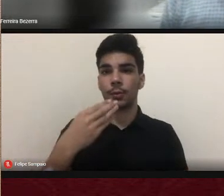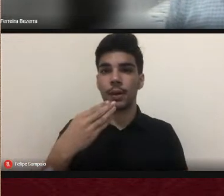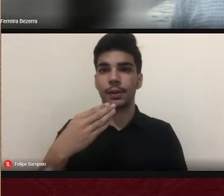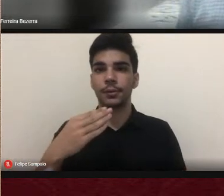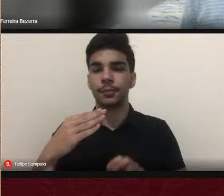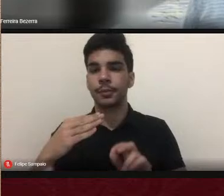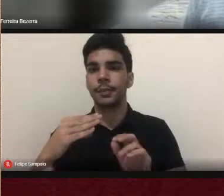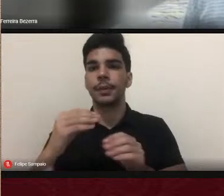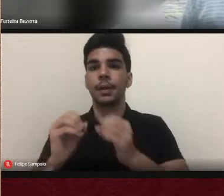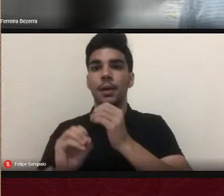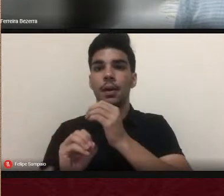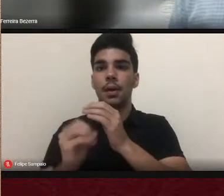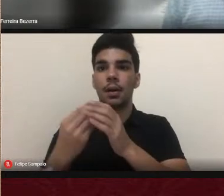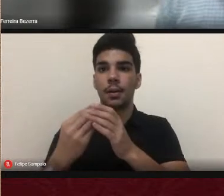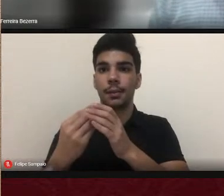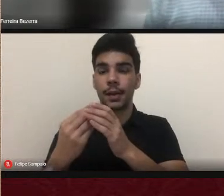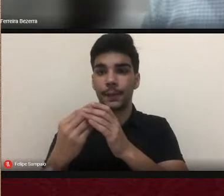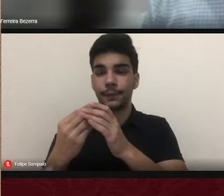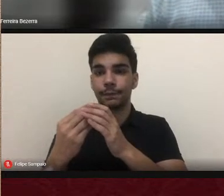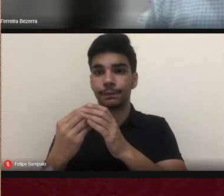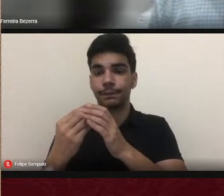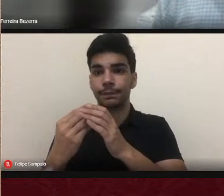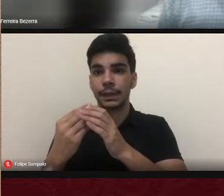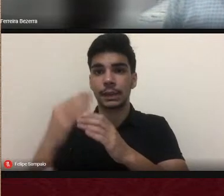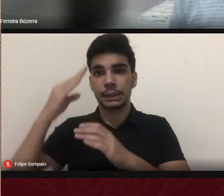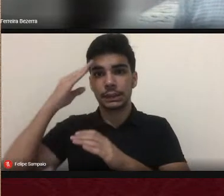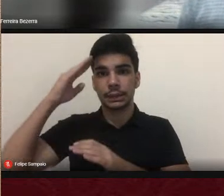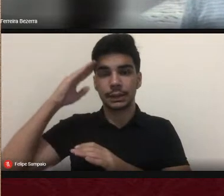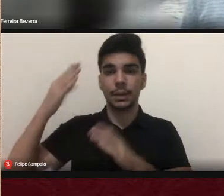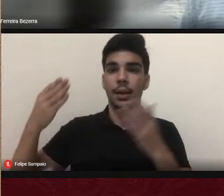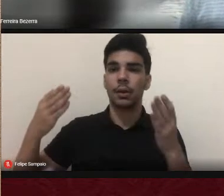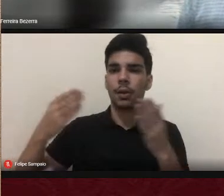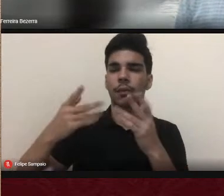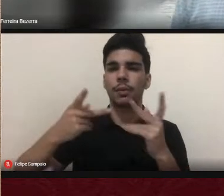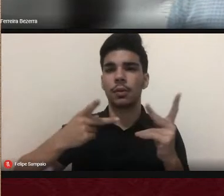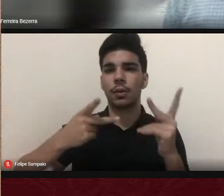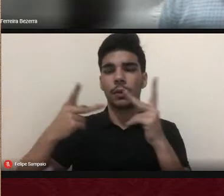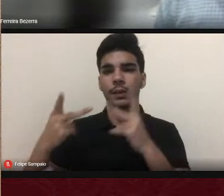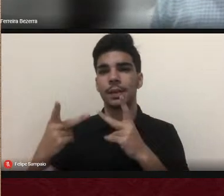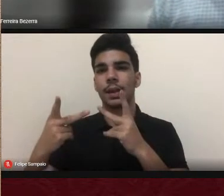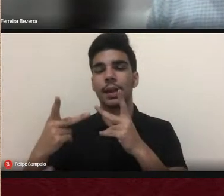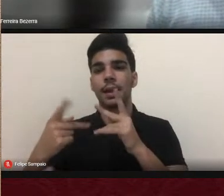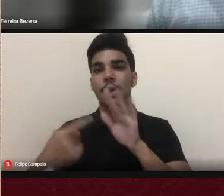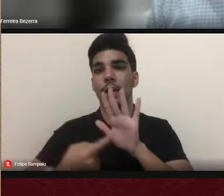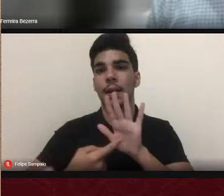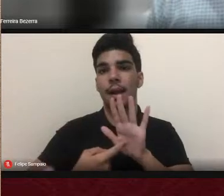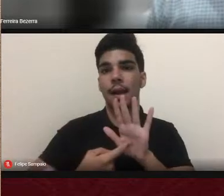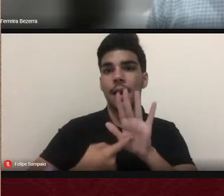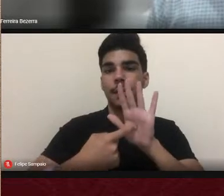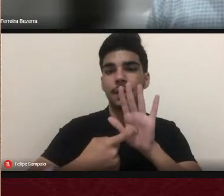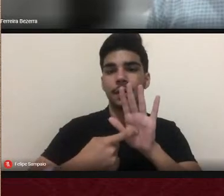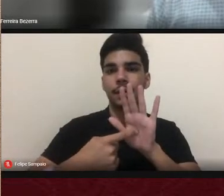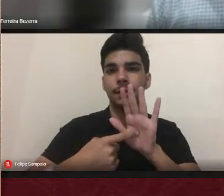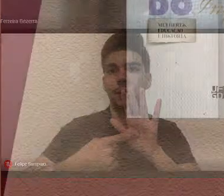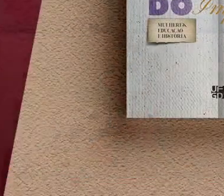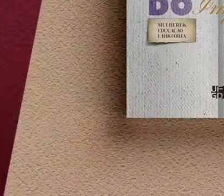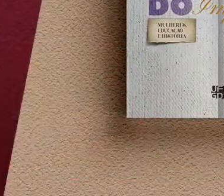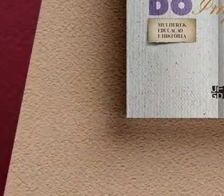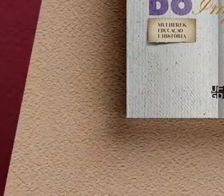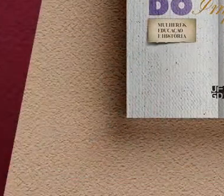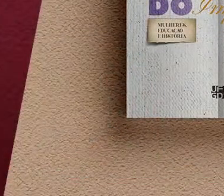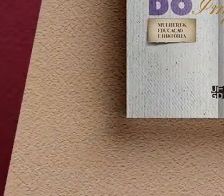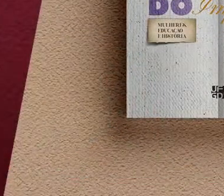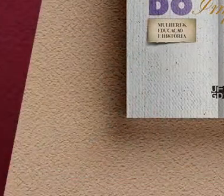nós vamos convidar para a apresentação do livro Desdobrando Impressos Mulheres